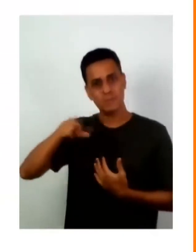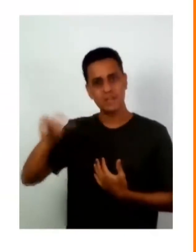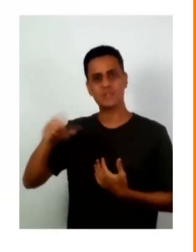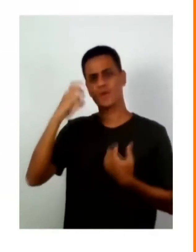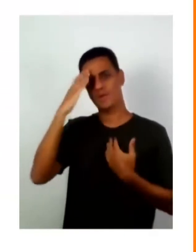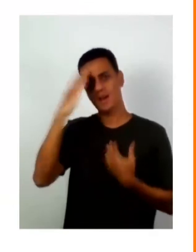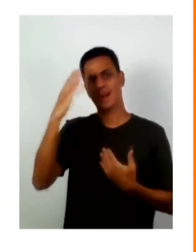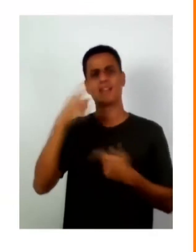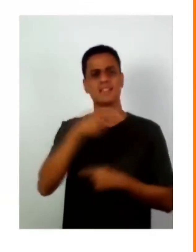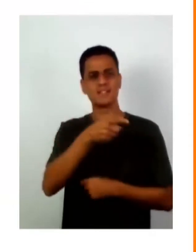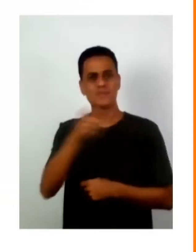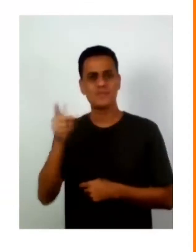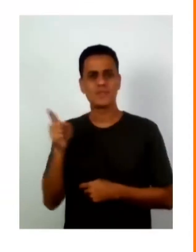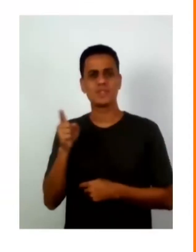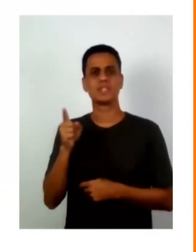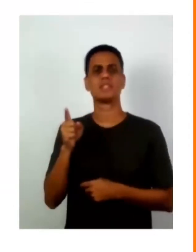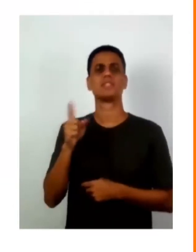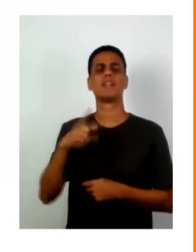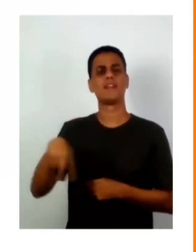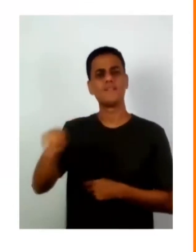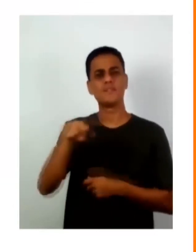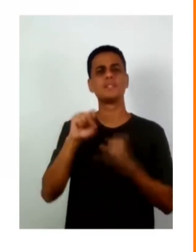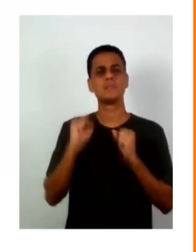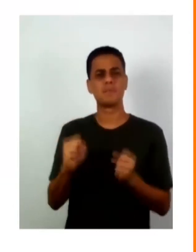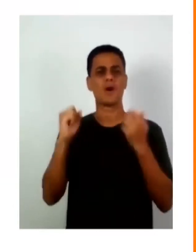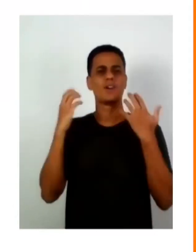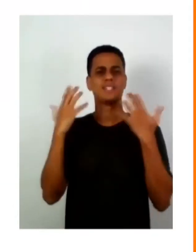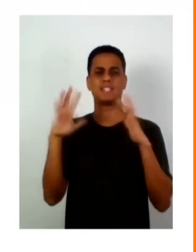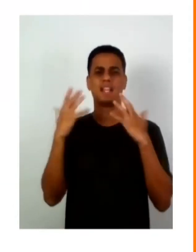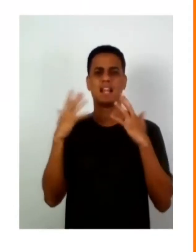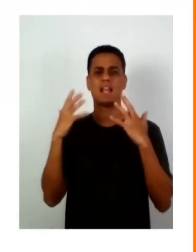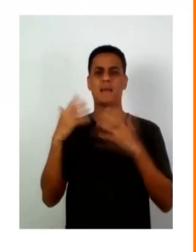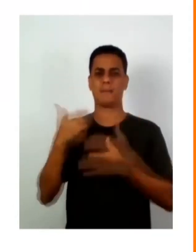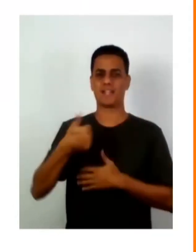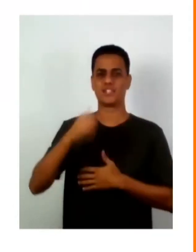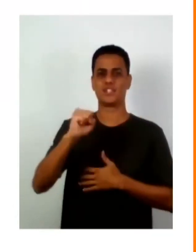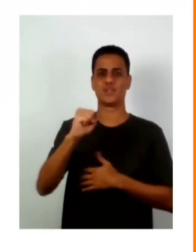e que vocês possam celebrar com a gente os próximos 18 anos